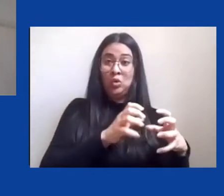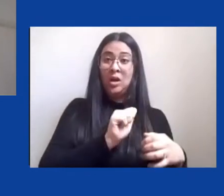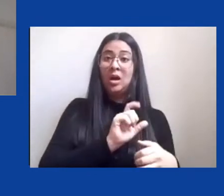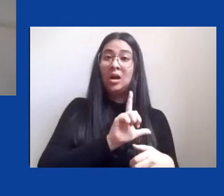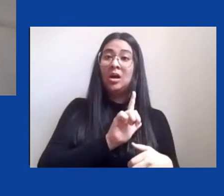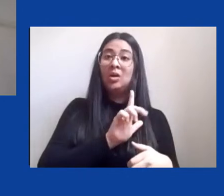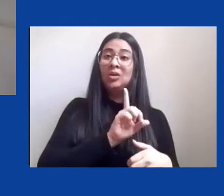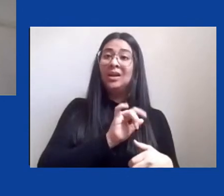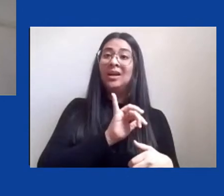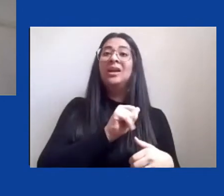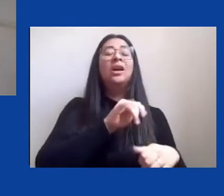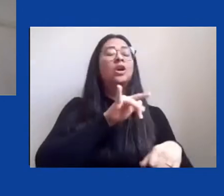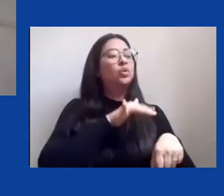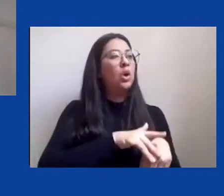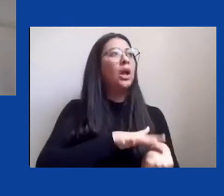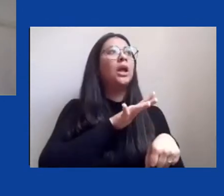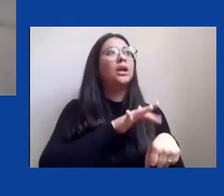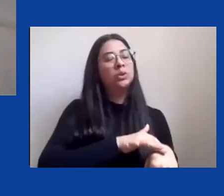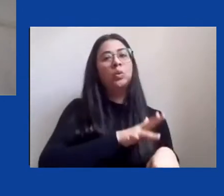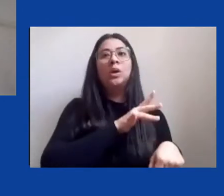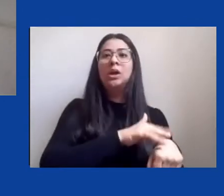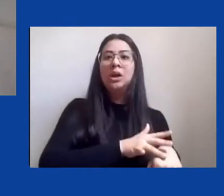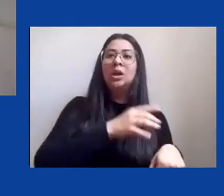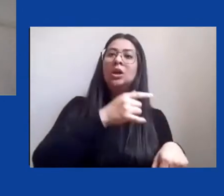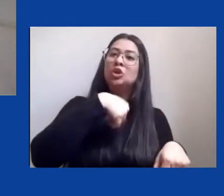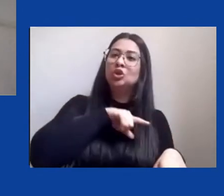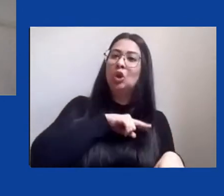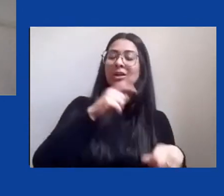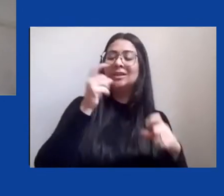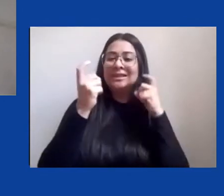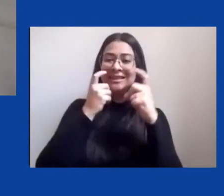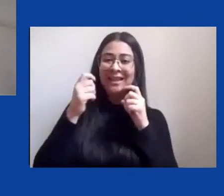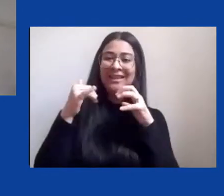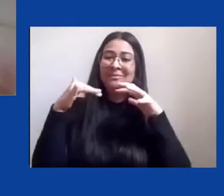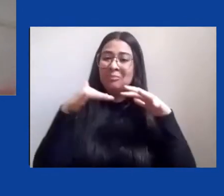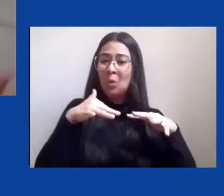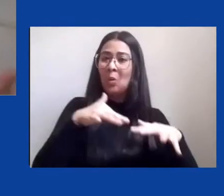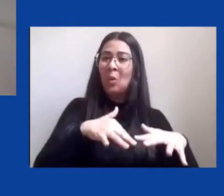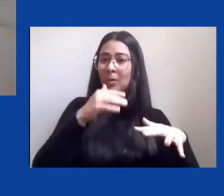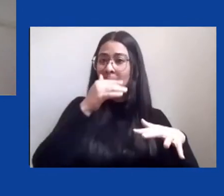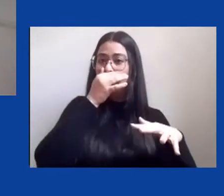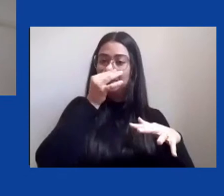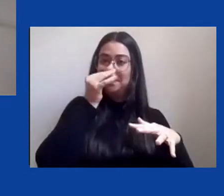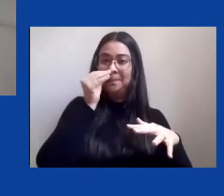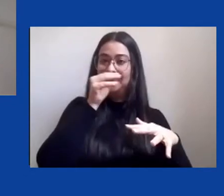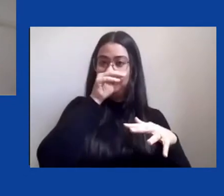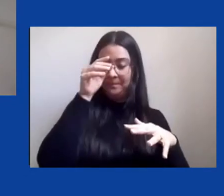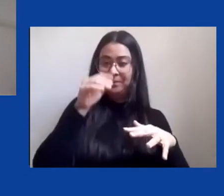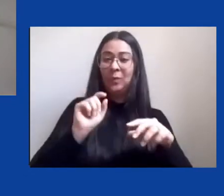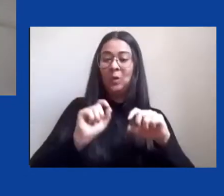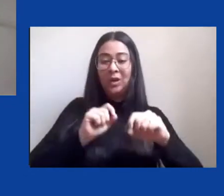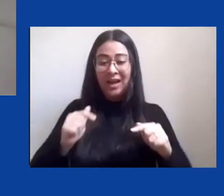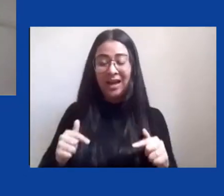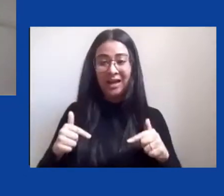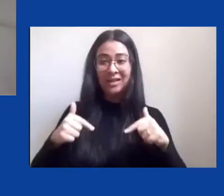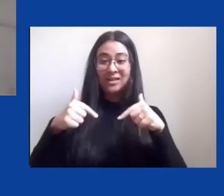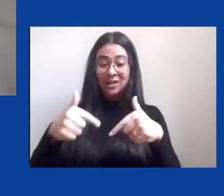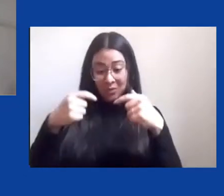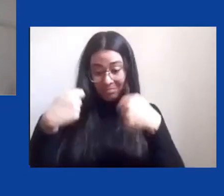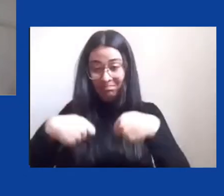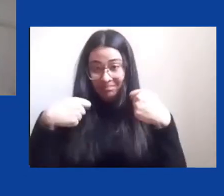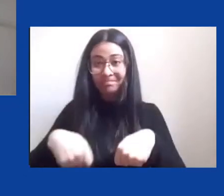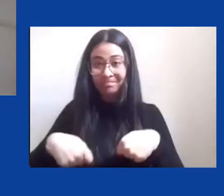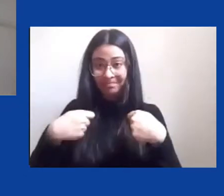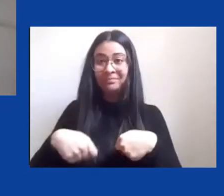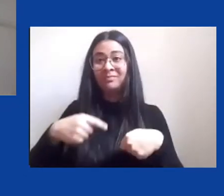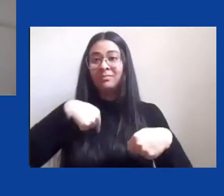e a gente tem tentado nos mobilizar enquanto movimento indígena para fazer as ações que são necessárias para as